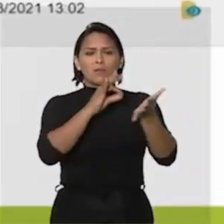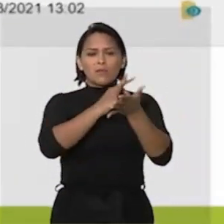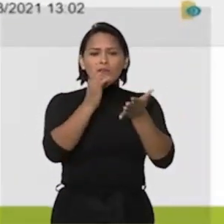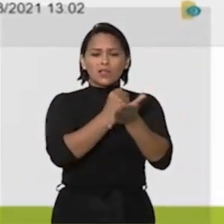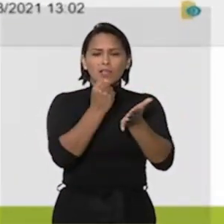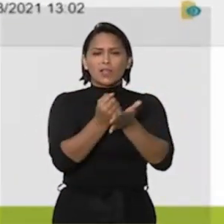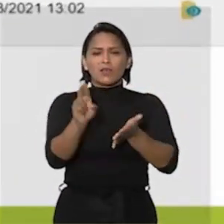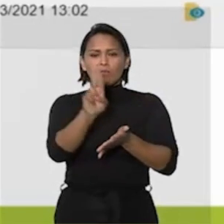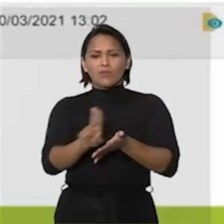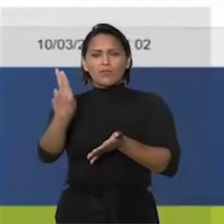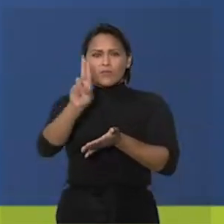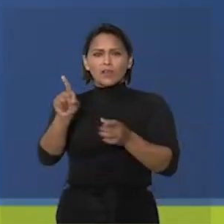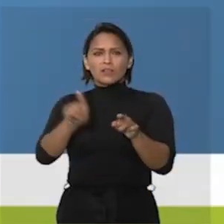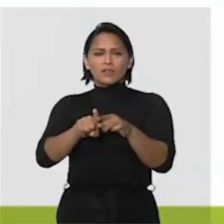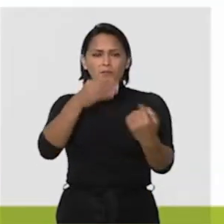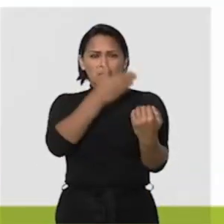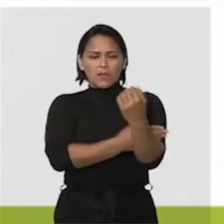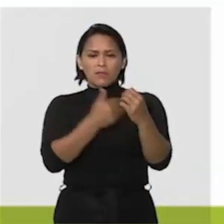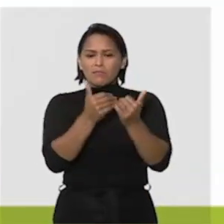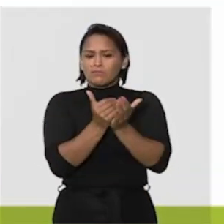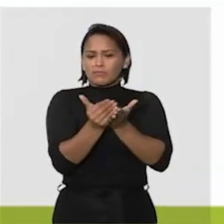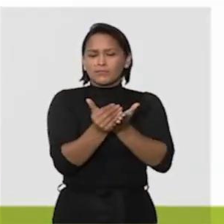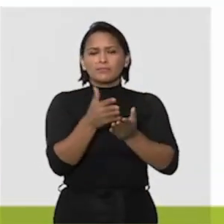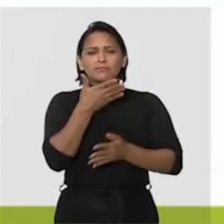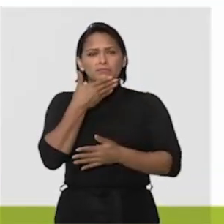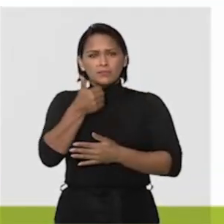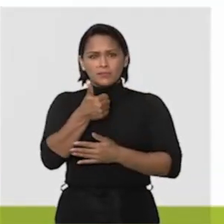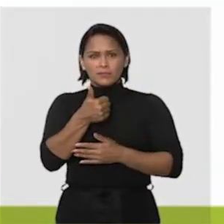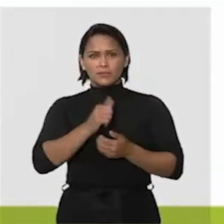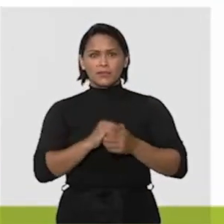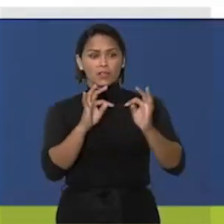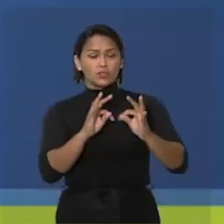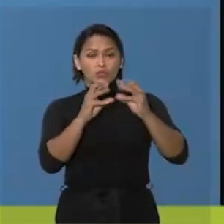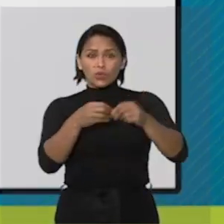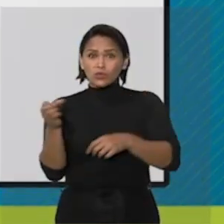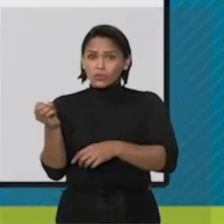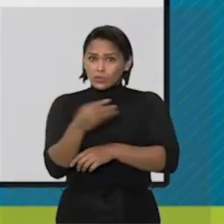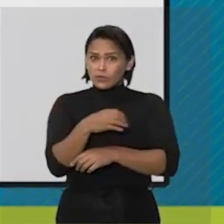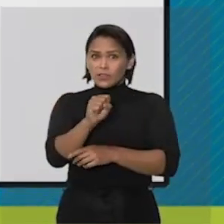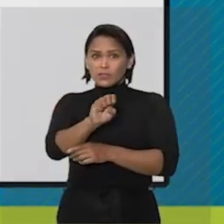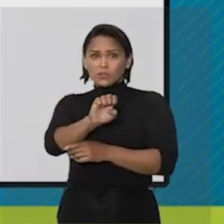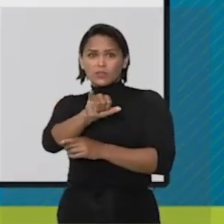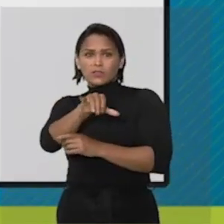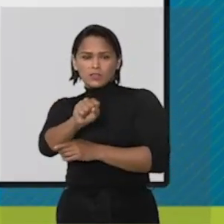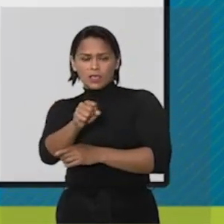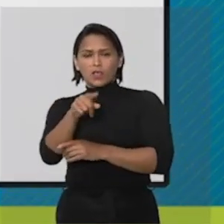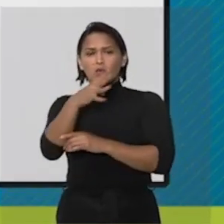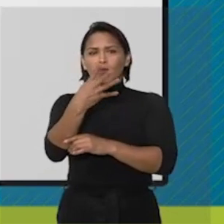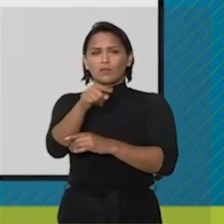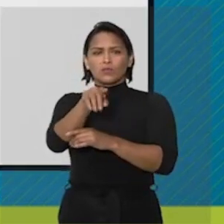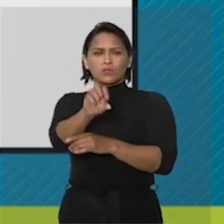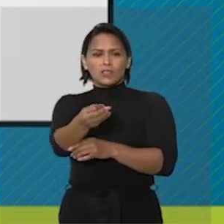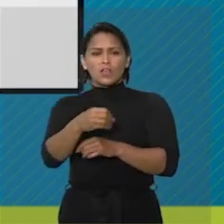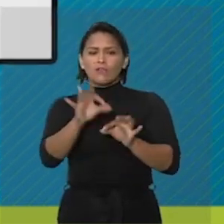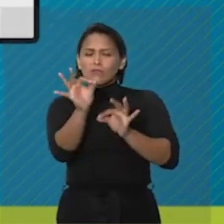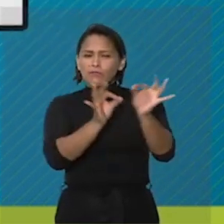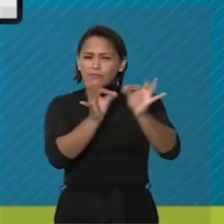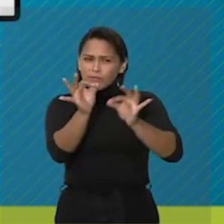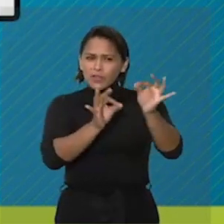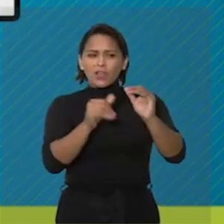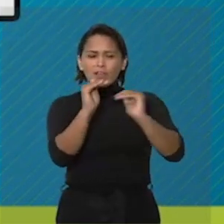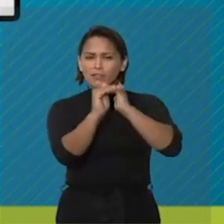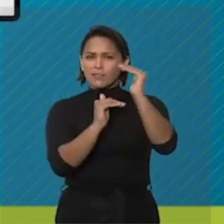cadastros de usuário externo também passaram por melhorias. Todas as novidades do SEI 4.0 foram